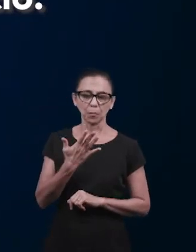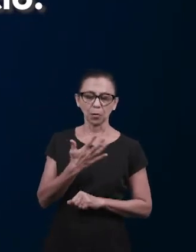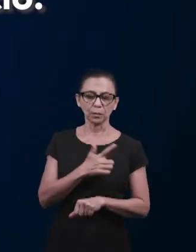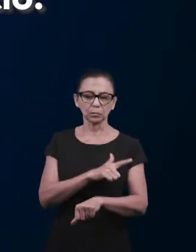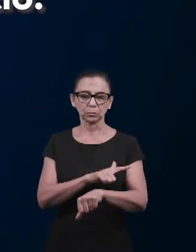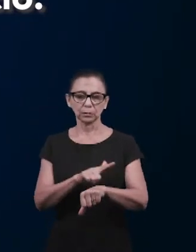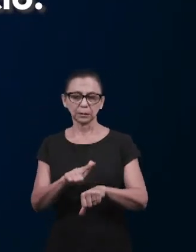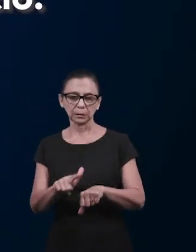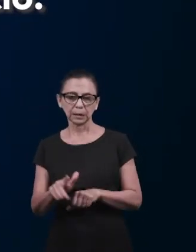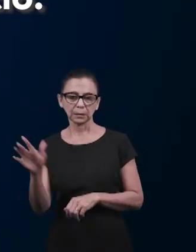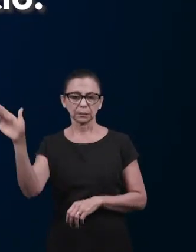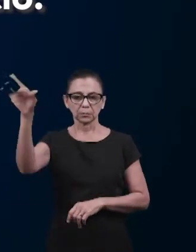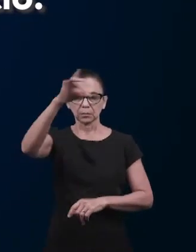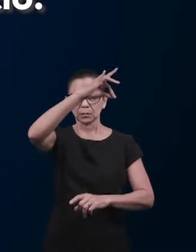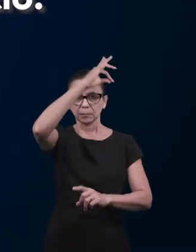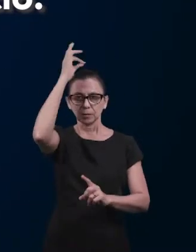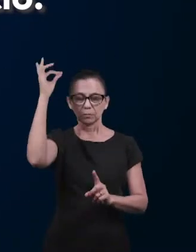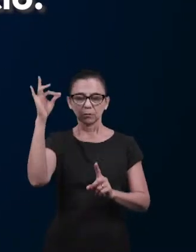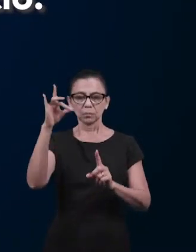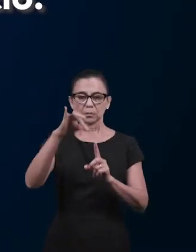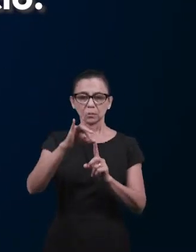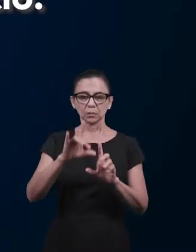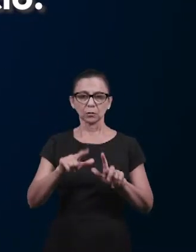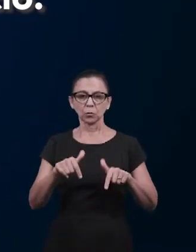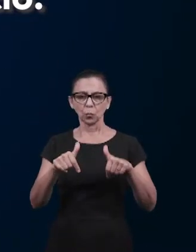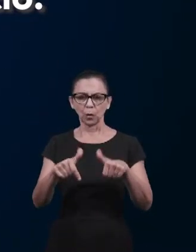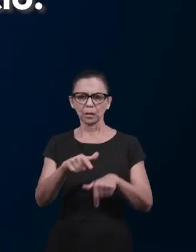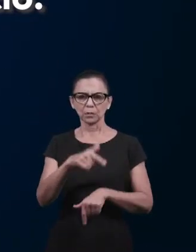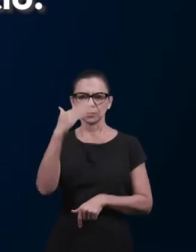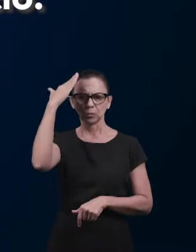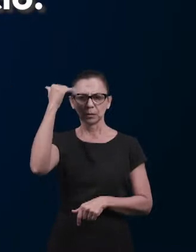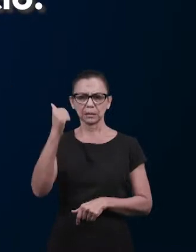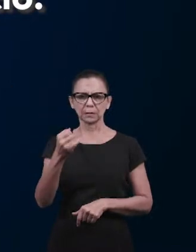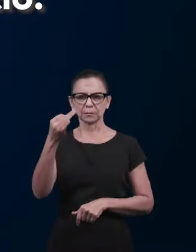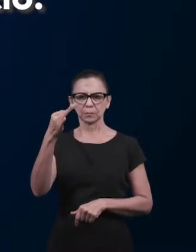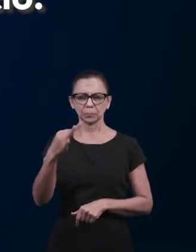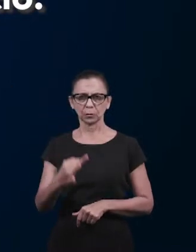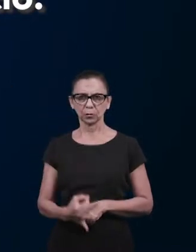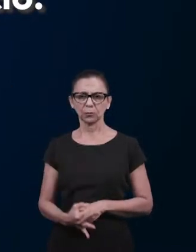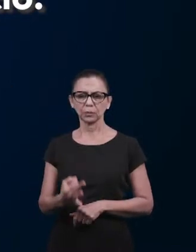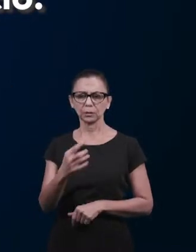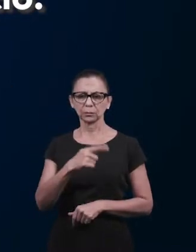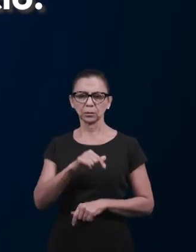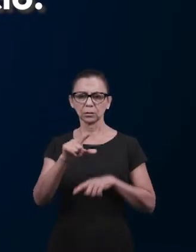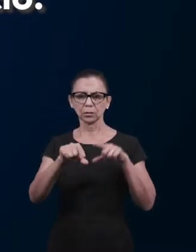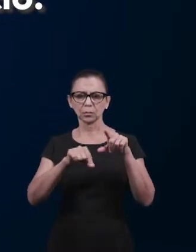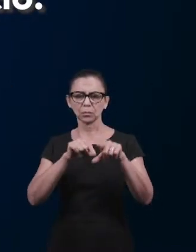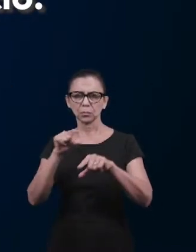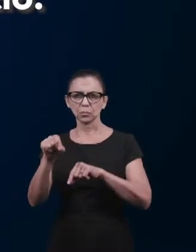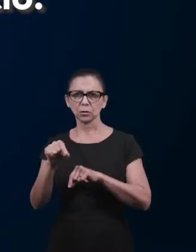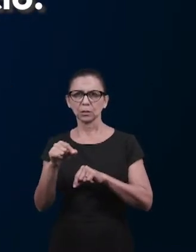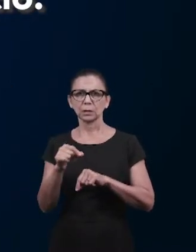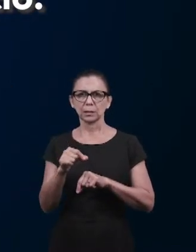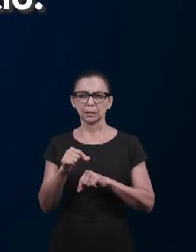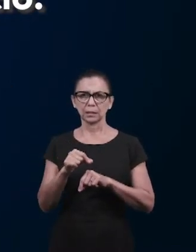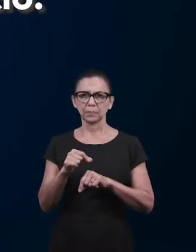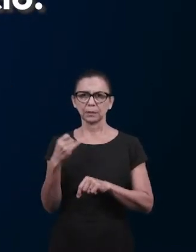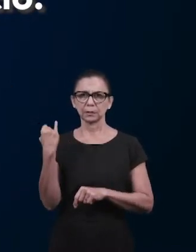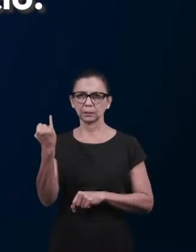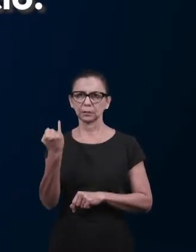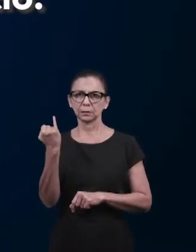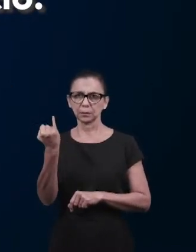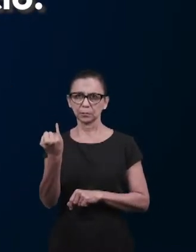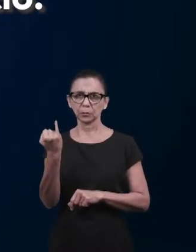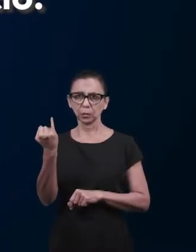e de sabedoria, aos quais constituamos para este importante negócio. Então, a primeira escolha é